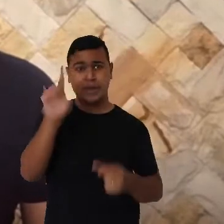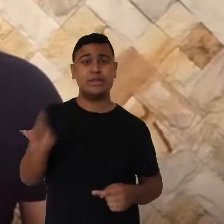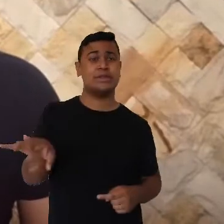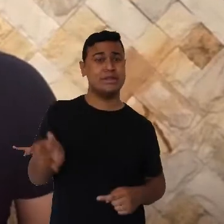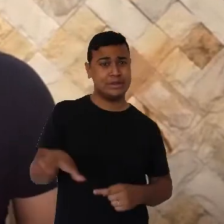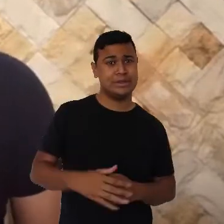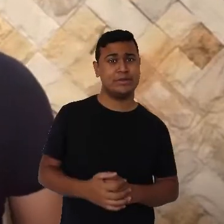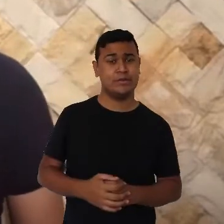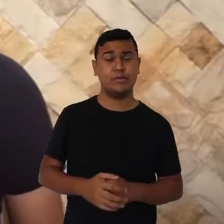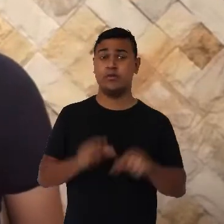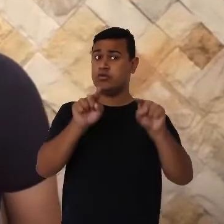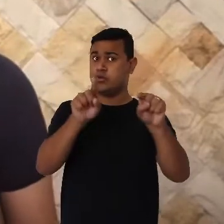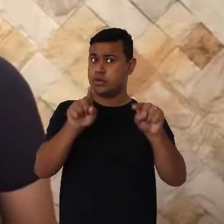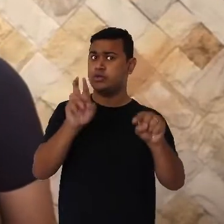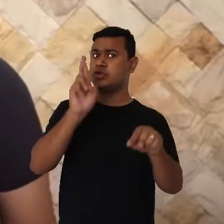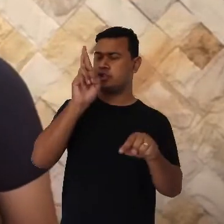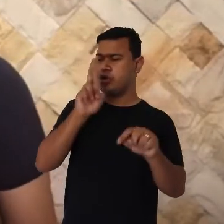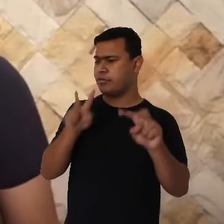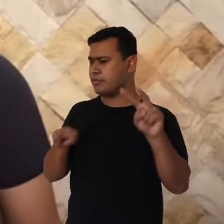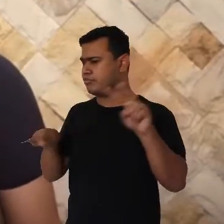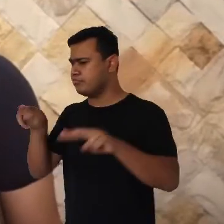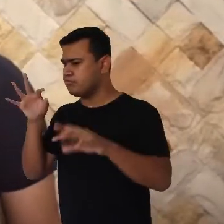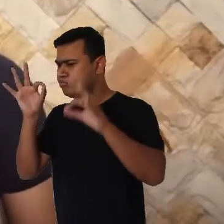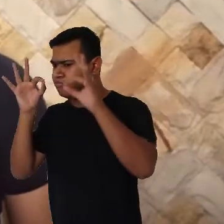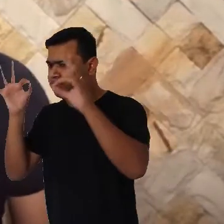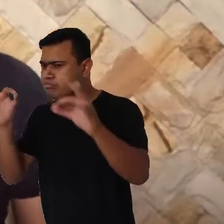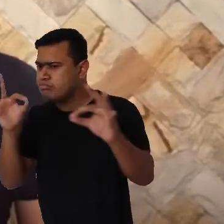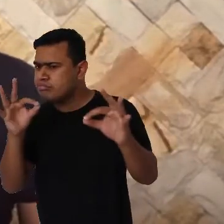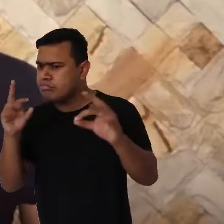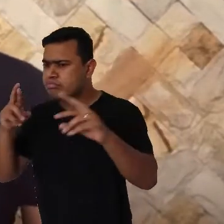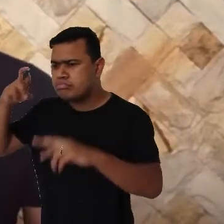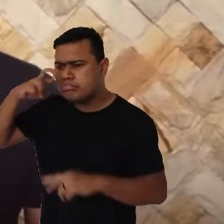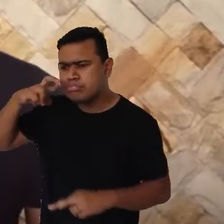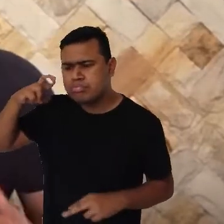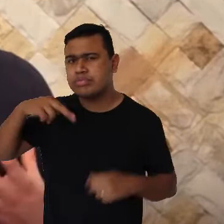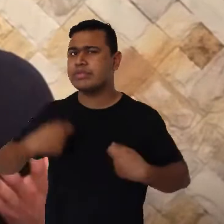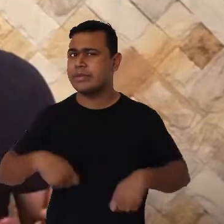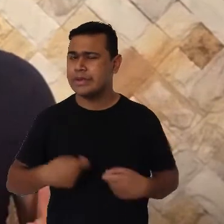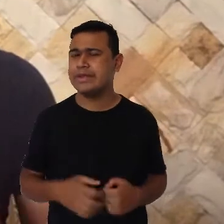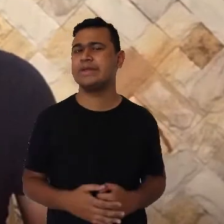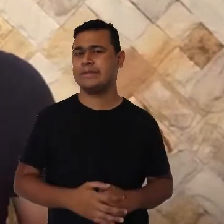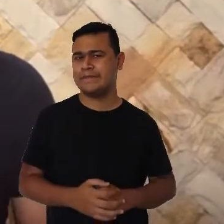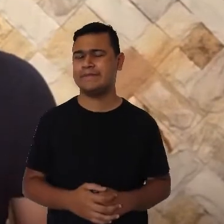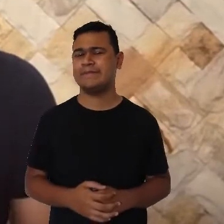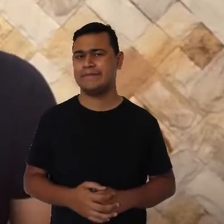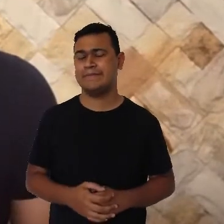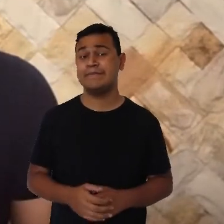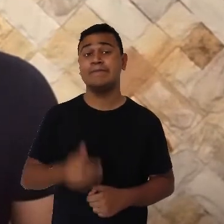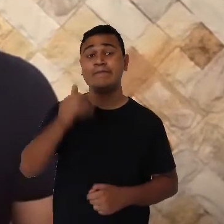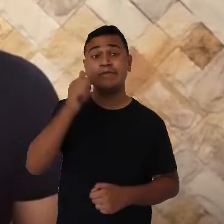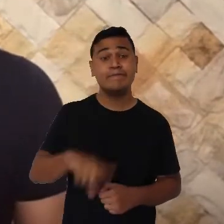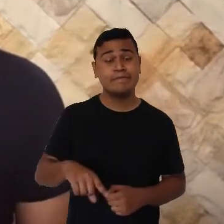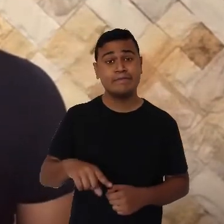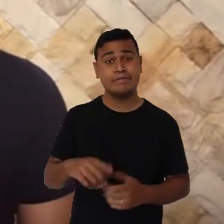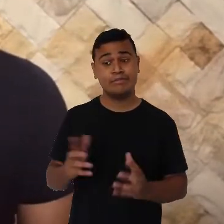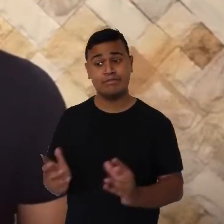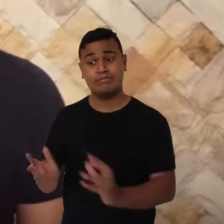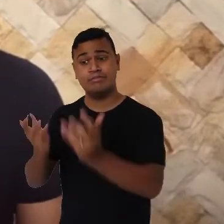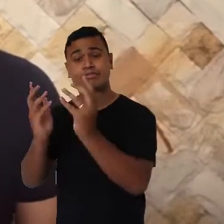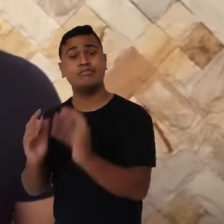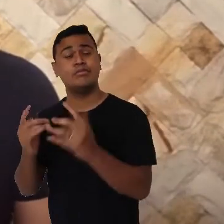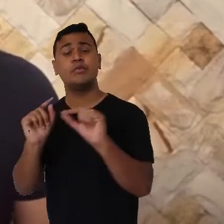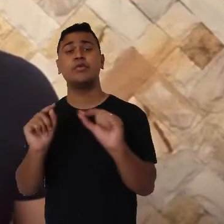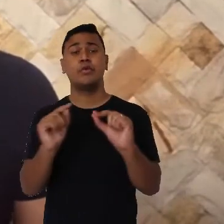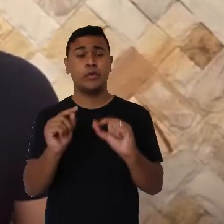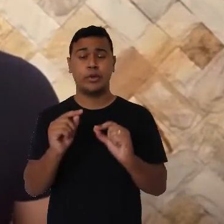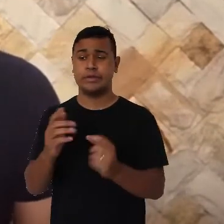mantendo-se na supervisão de olho no que está acontecendo. Outra maneira de estimular as crianças é levá-la a